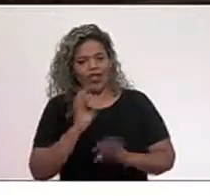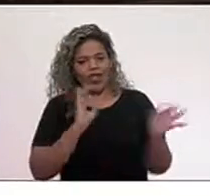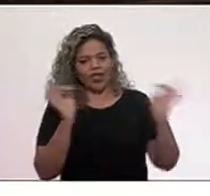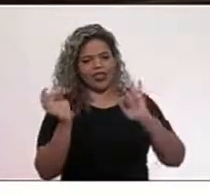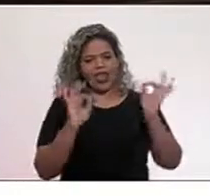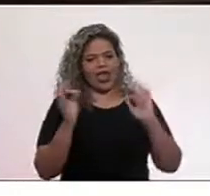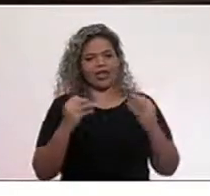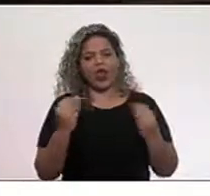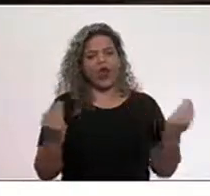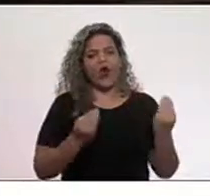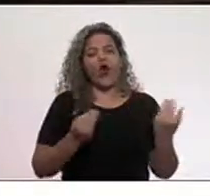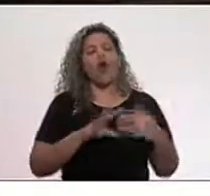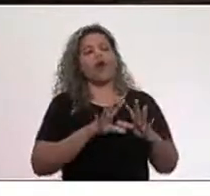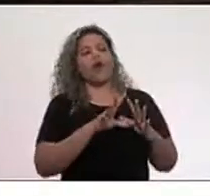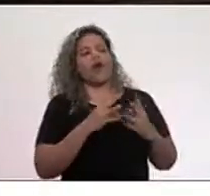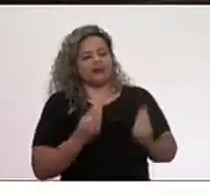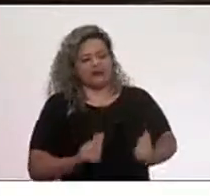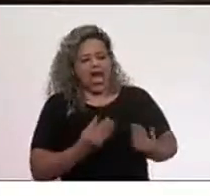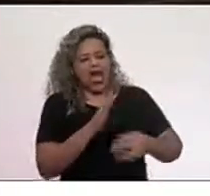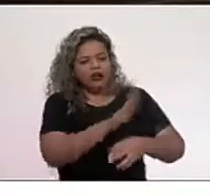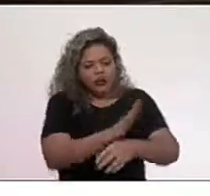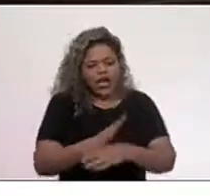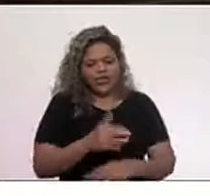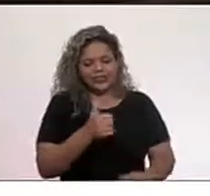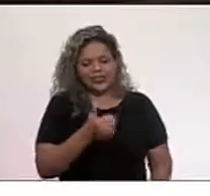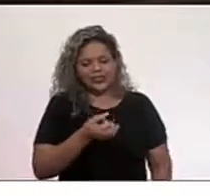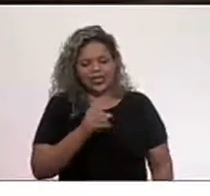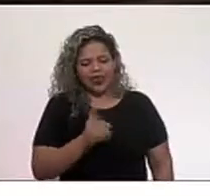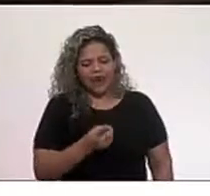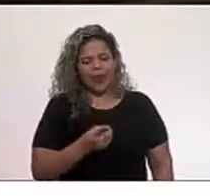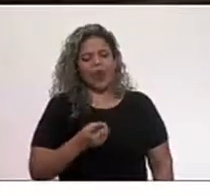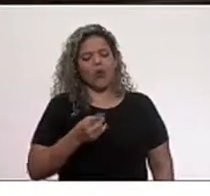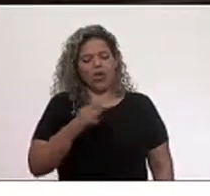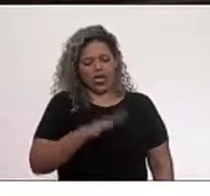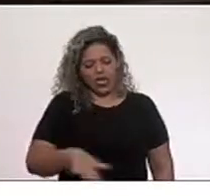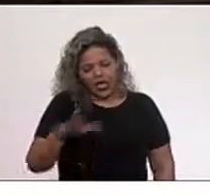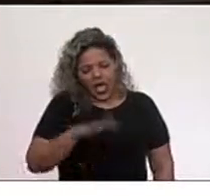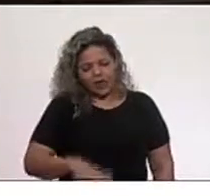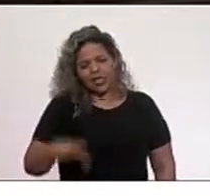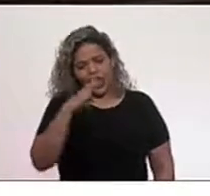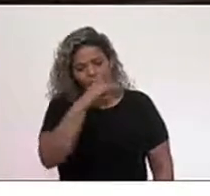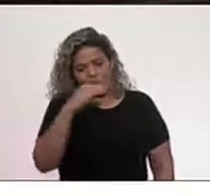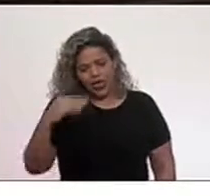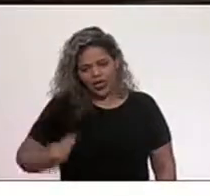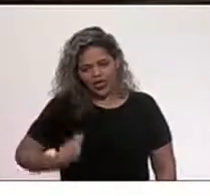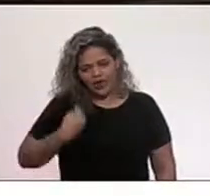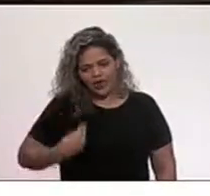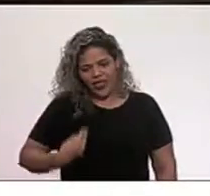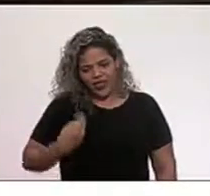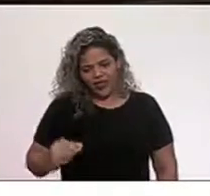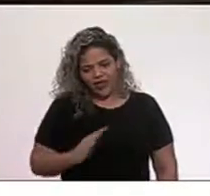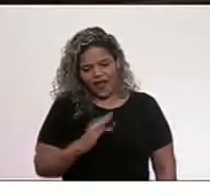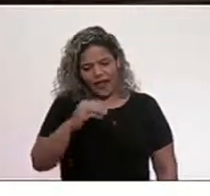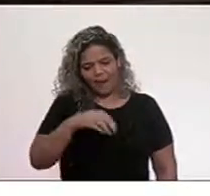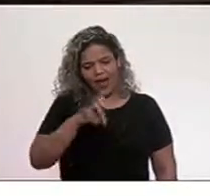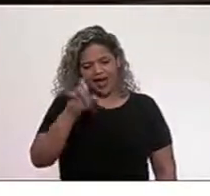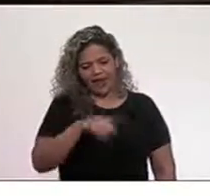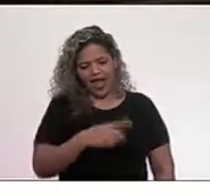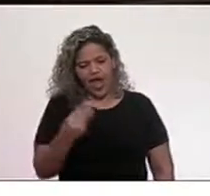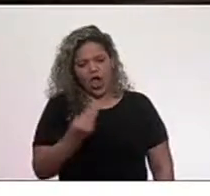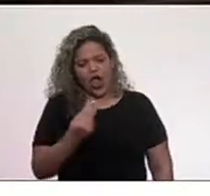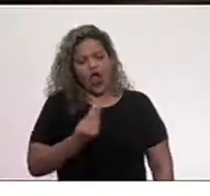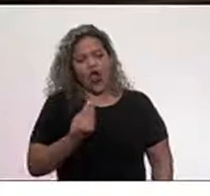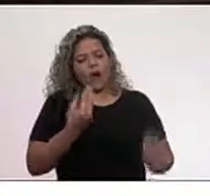como essas 16 mil crianças e adolescentes que vivem no complexo da Maré, vão repor as suas